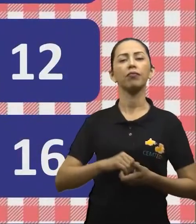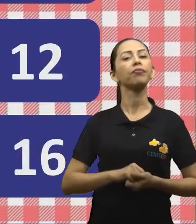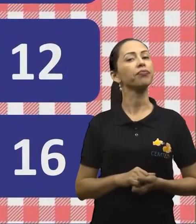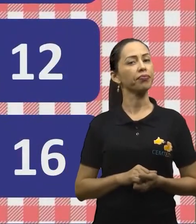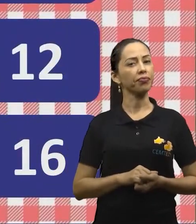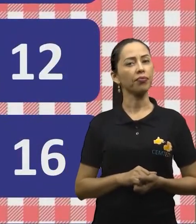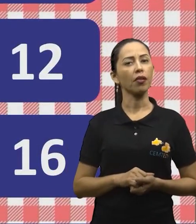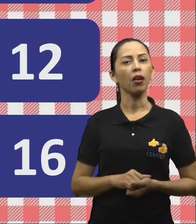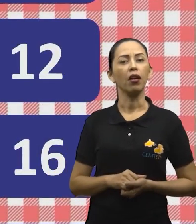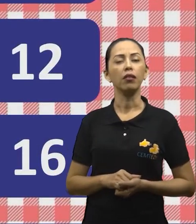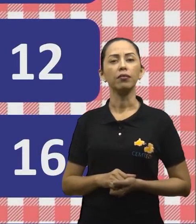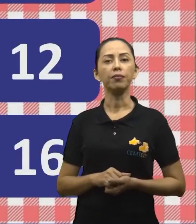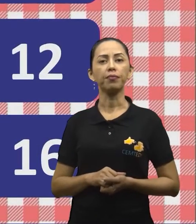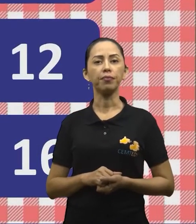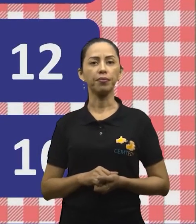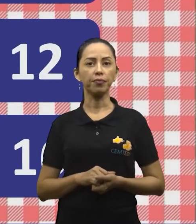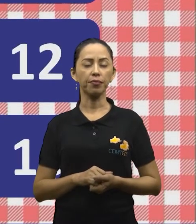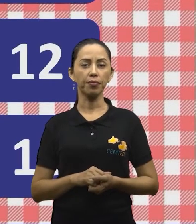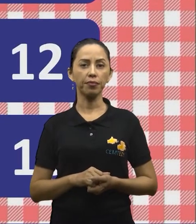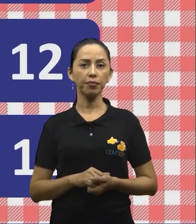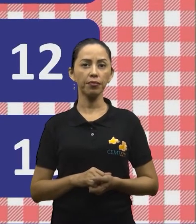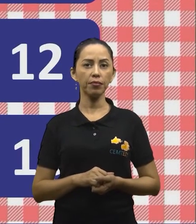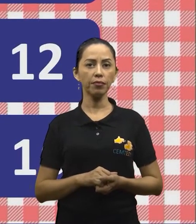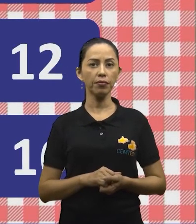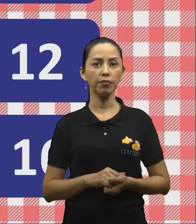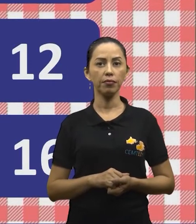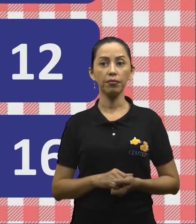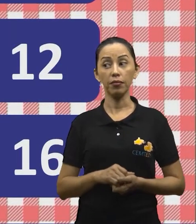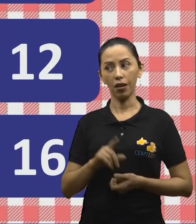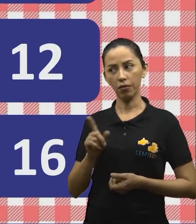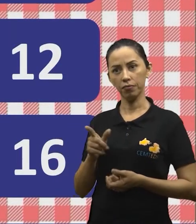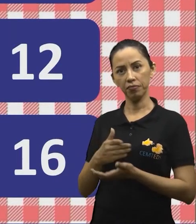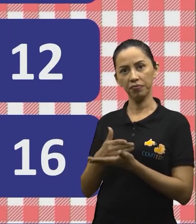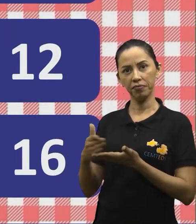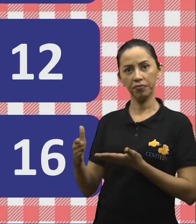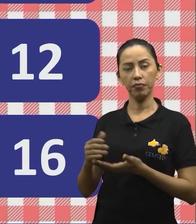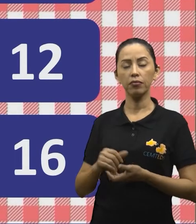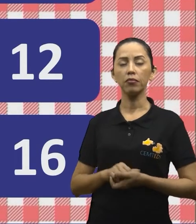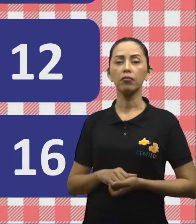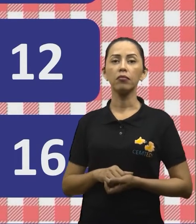Pode começar. Número 1 e 7.